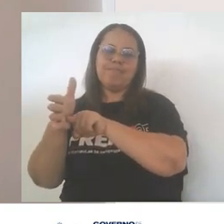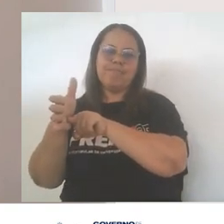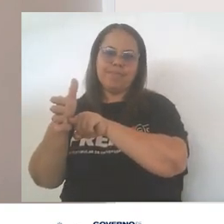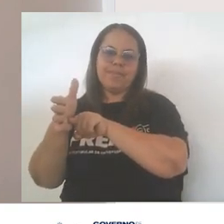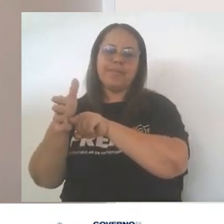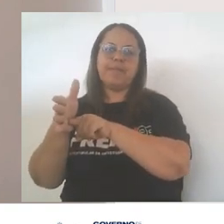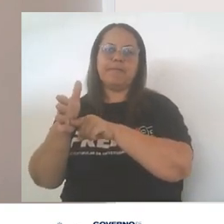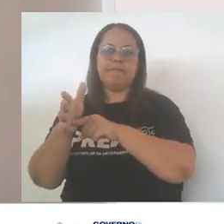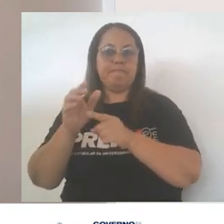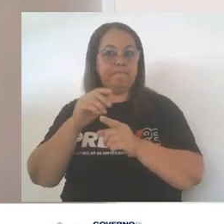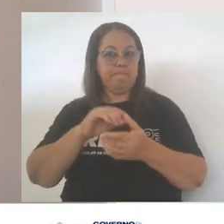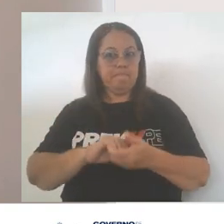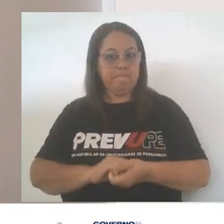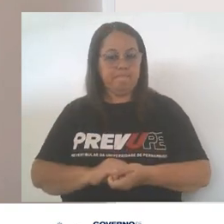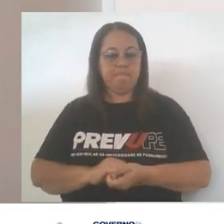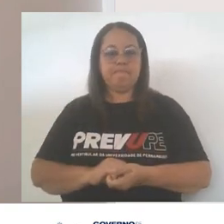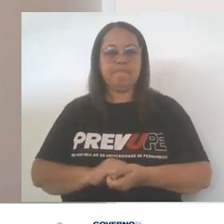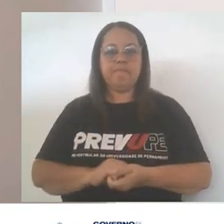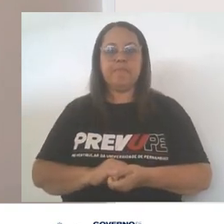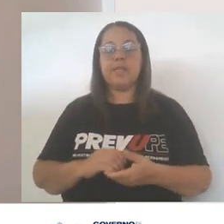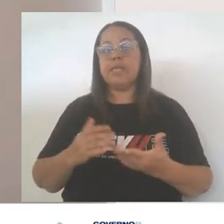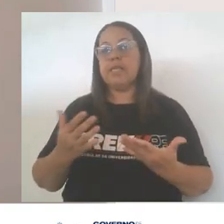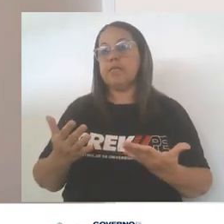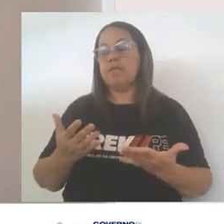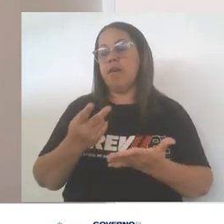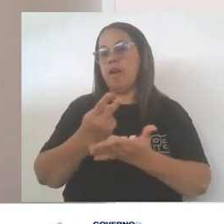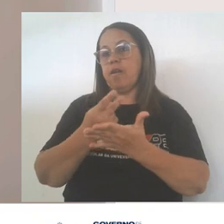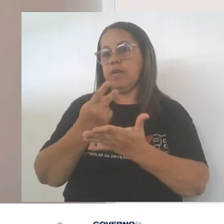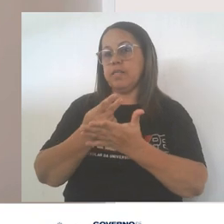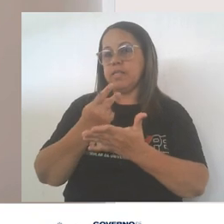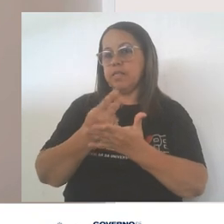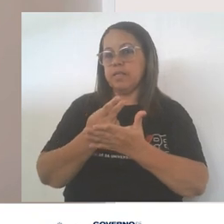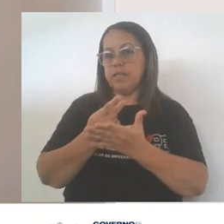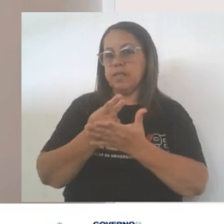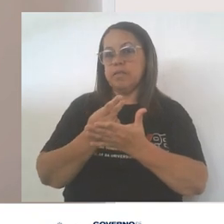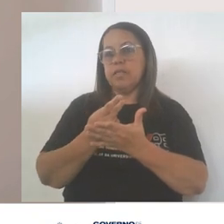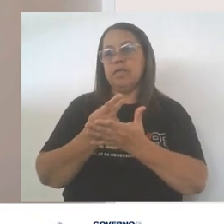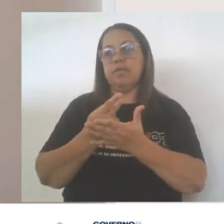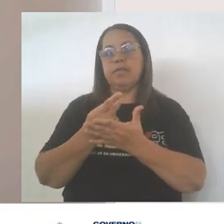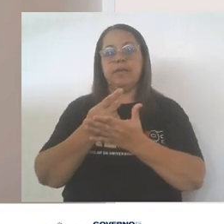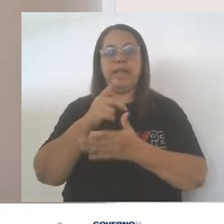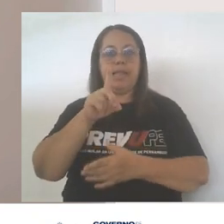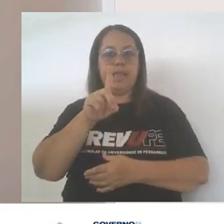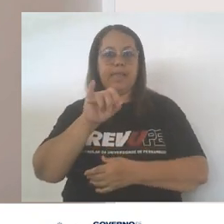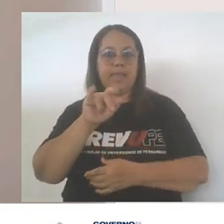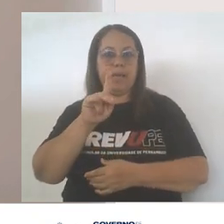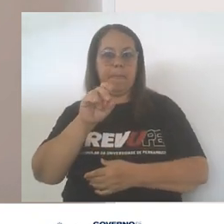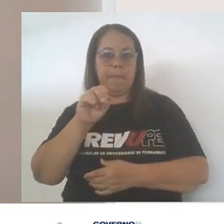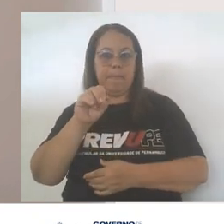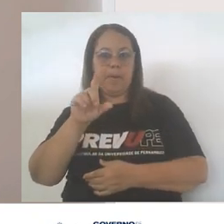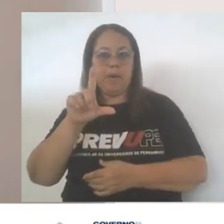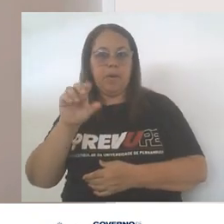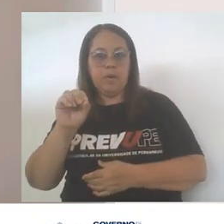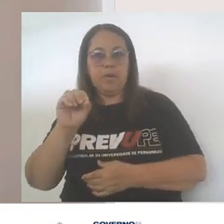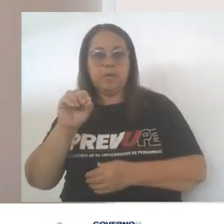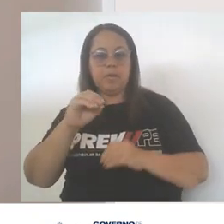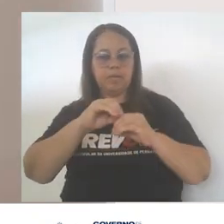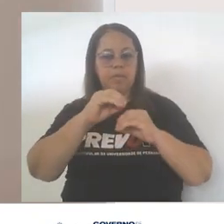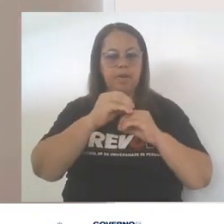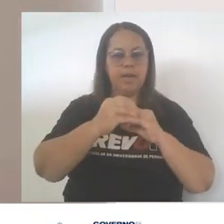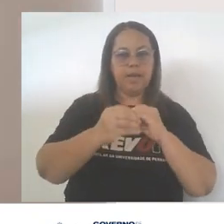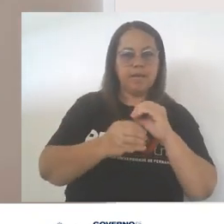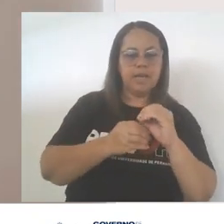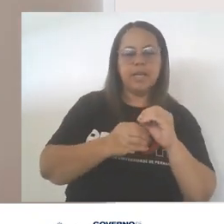terá uma carga parcial negativa. Isso cria um momento de dipolo na molécula, o que a torna polar.